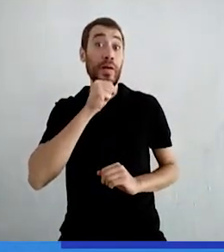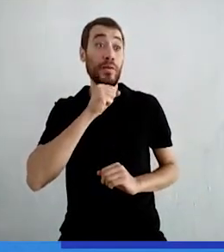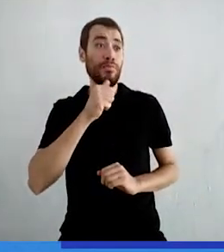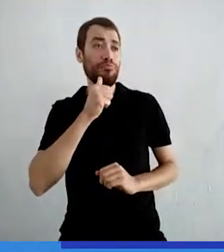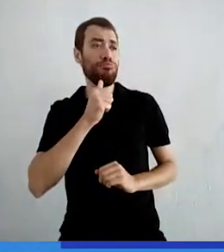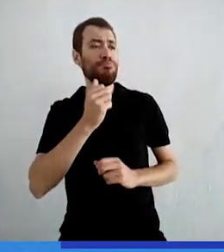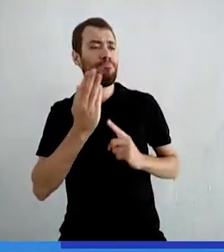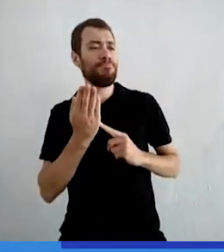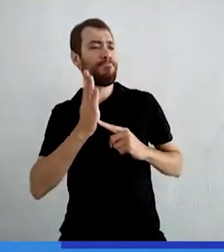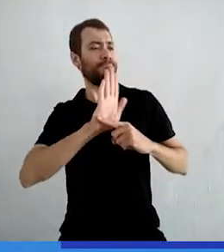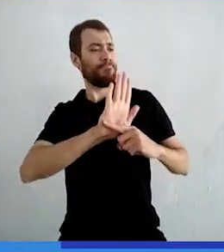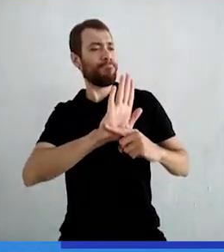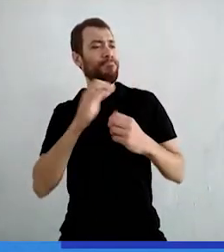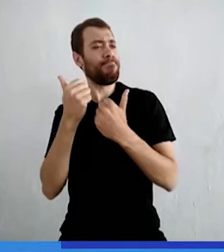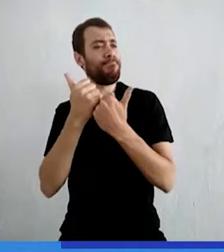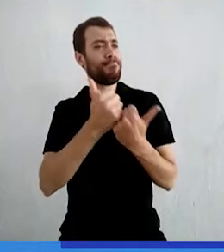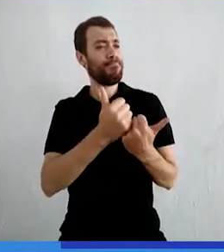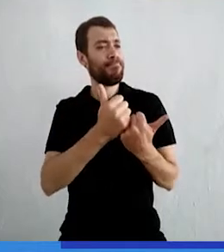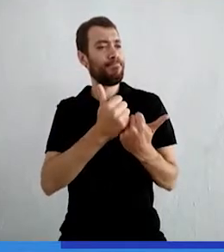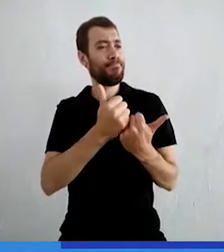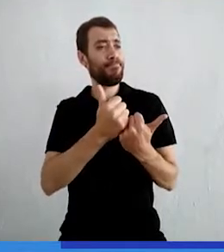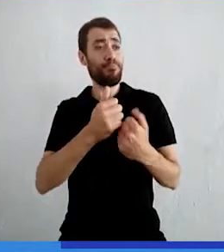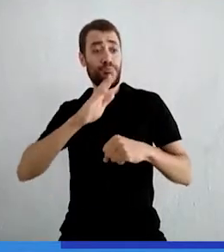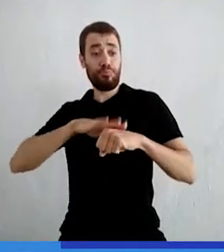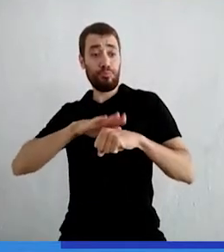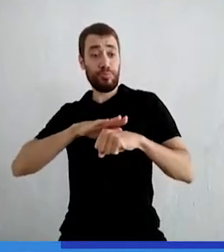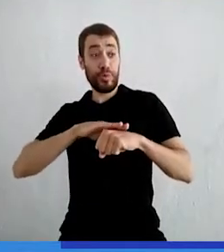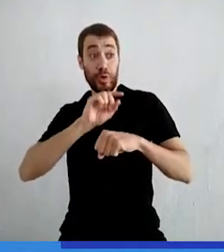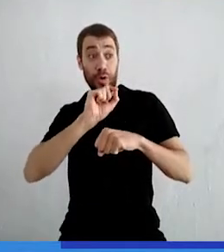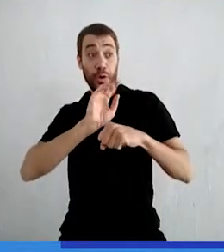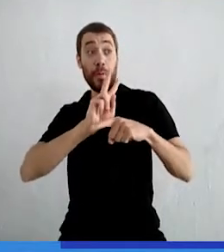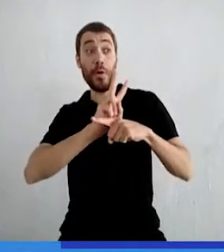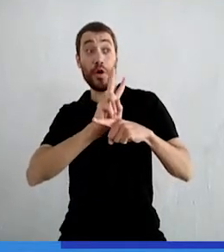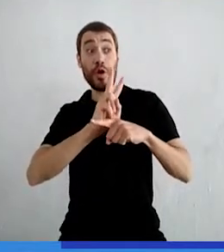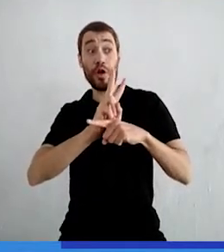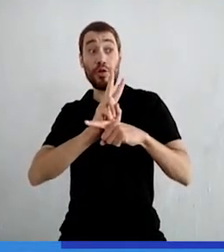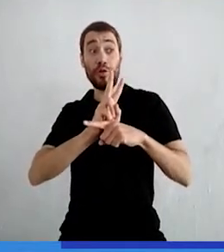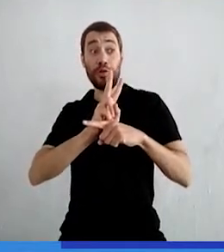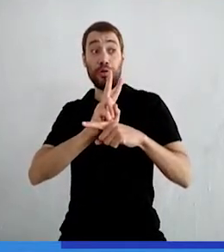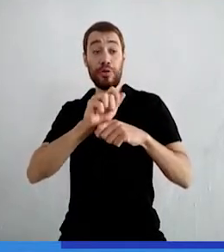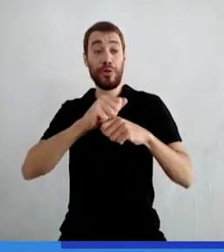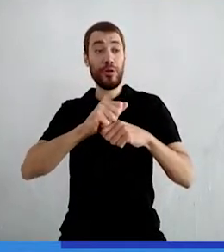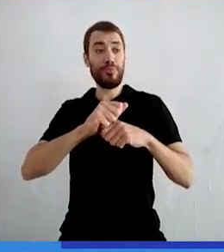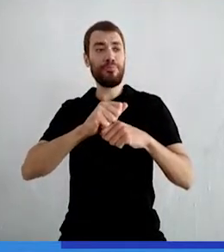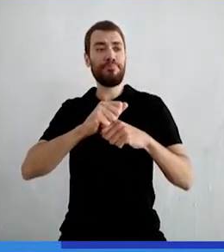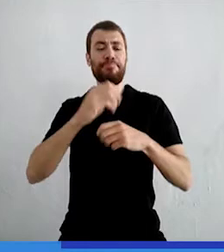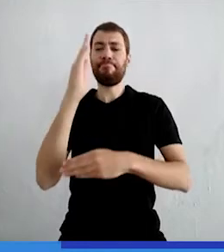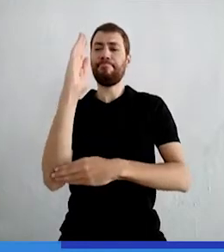velha apoiou Maria Fez pra ela se proteger uma grande capa de palha